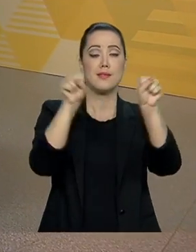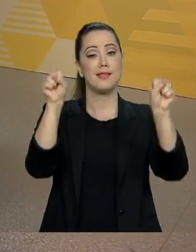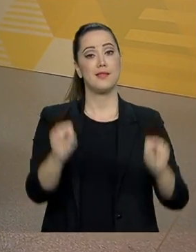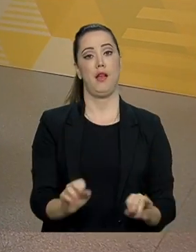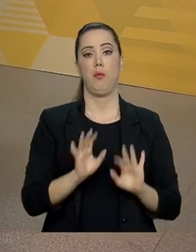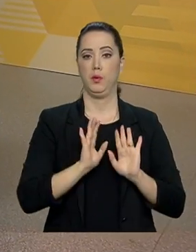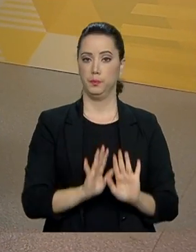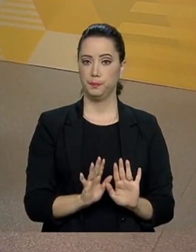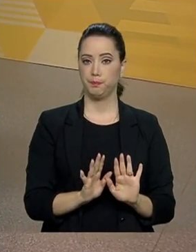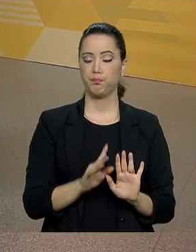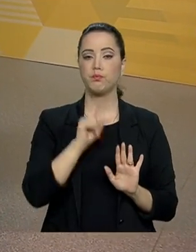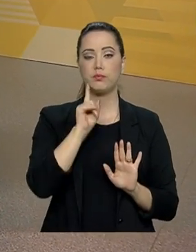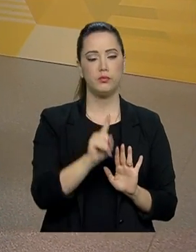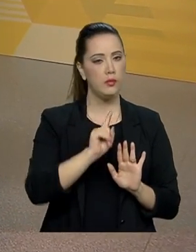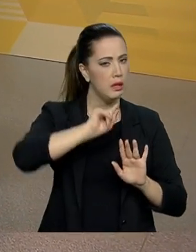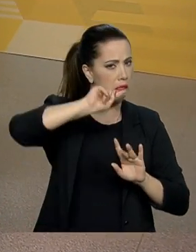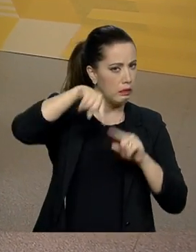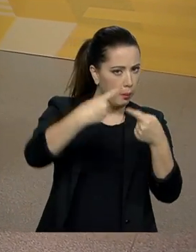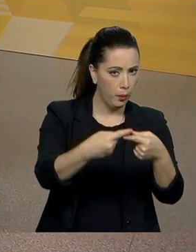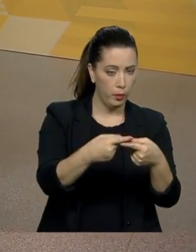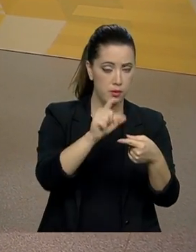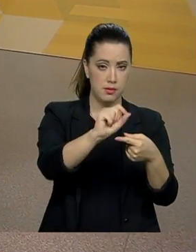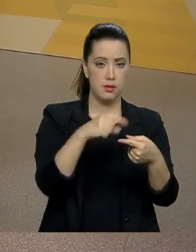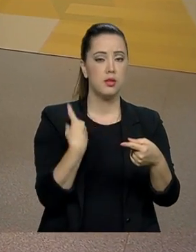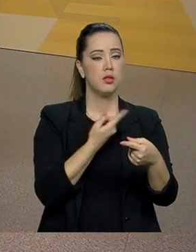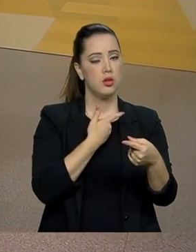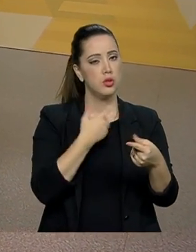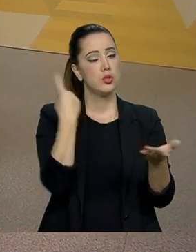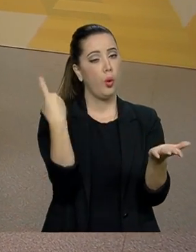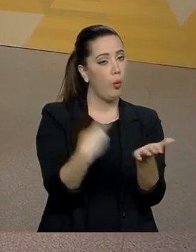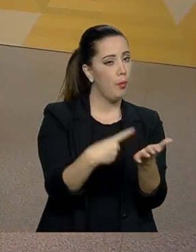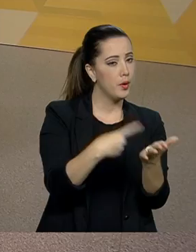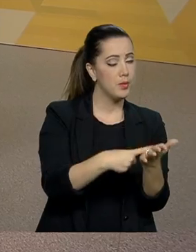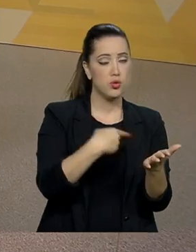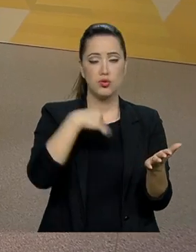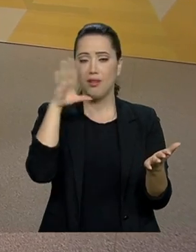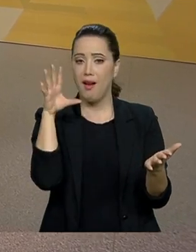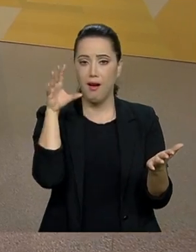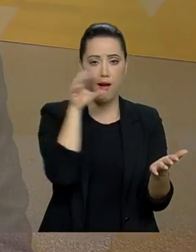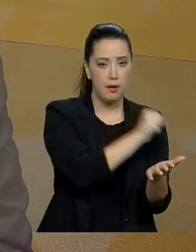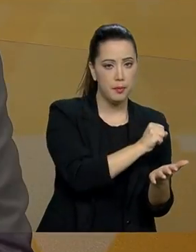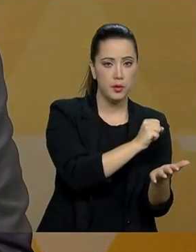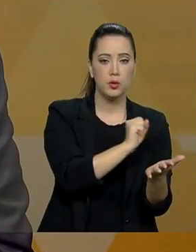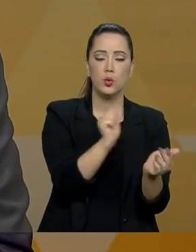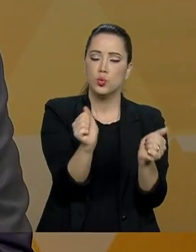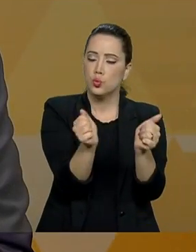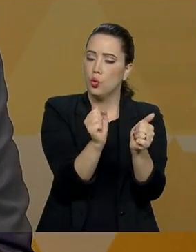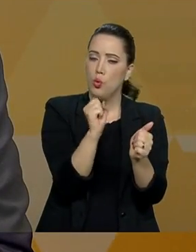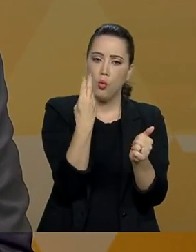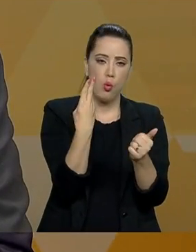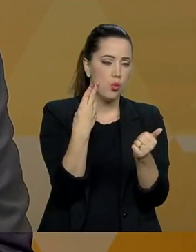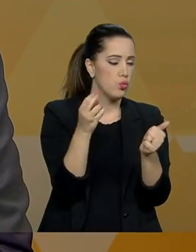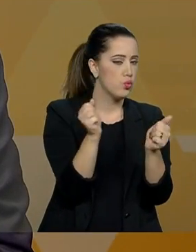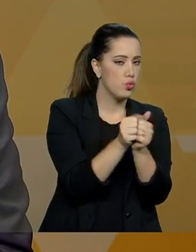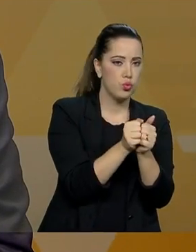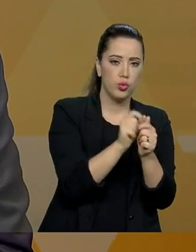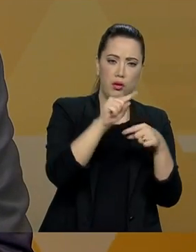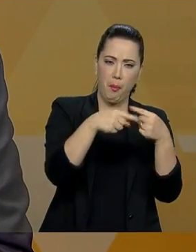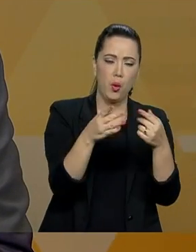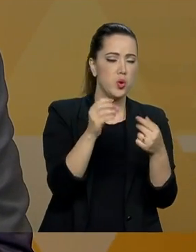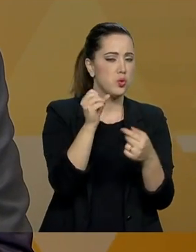previdenciário. Passado esse processo, nós já temos um compromisso de imediato, ou até concomitantemente, apresentarmos um